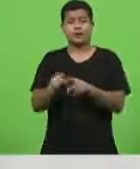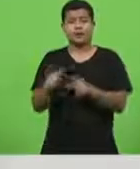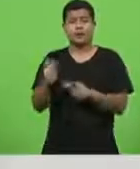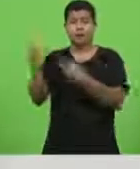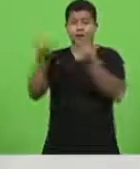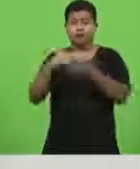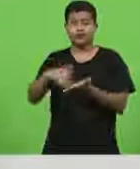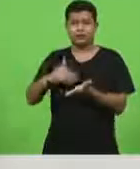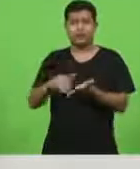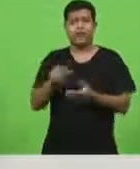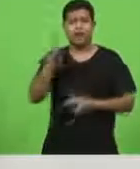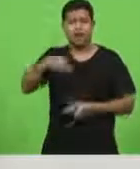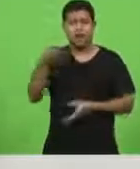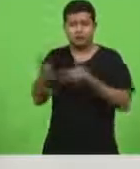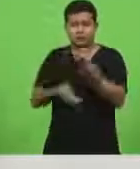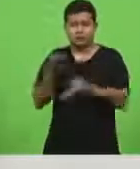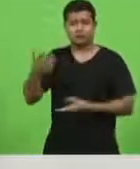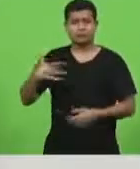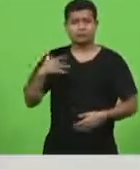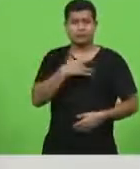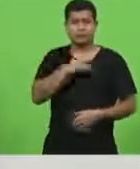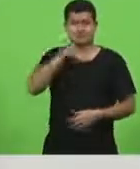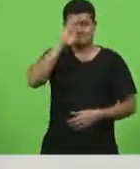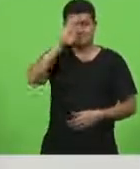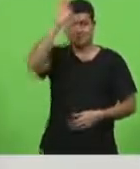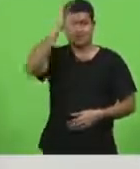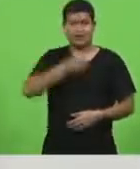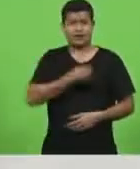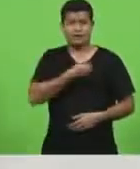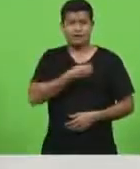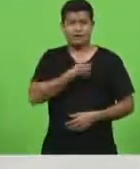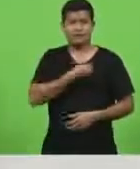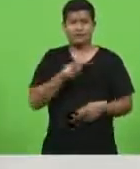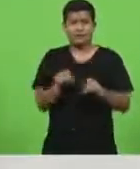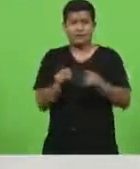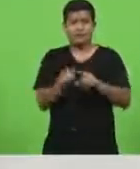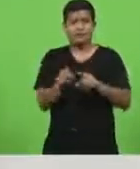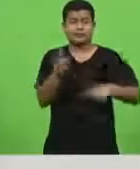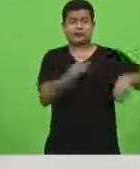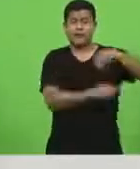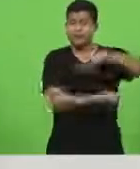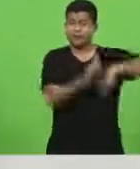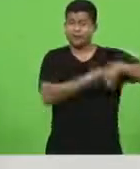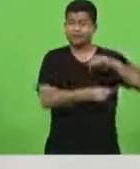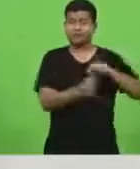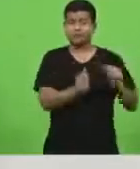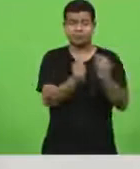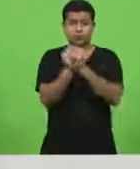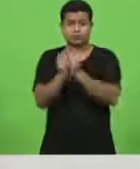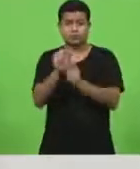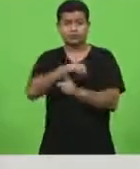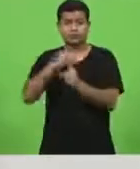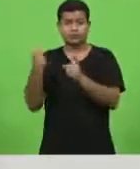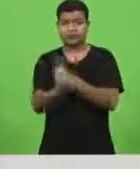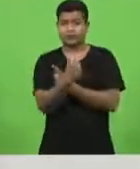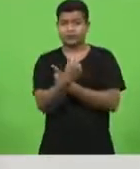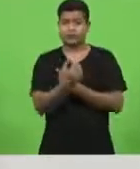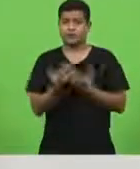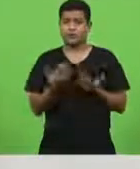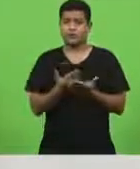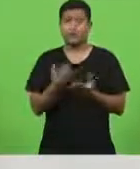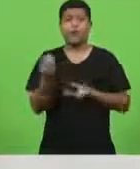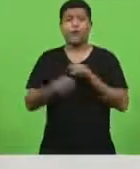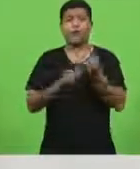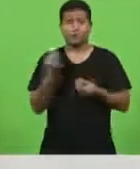cuidar da saúde do catarinense em primeiro lugar e cuidar da nossa economia junto com a sociedade se faz isso